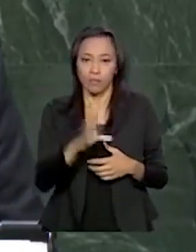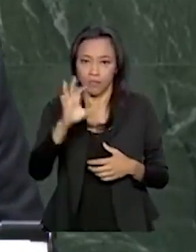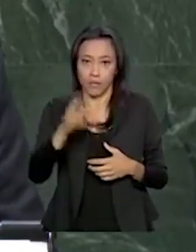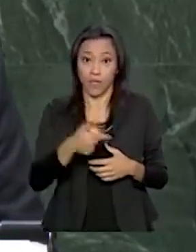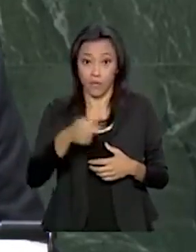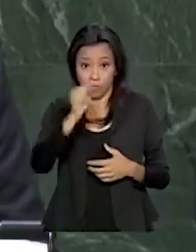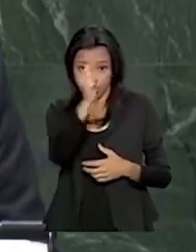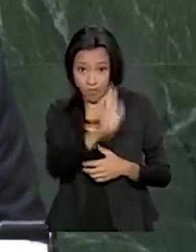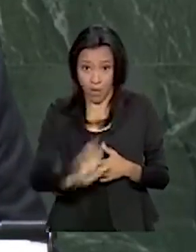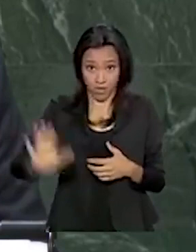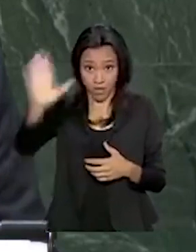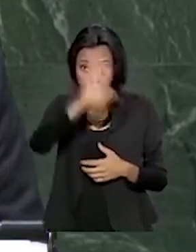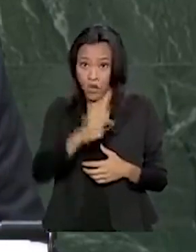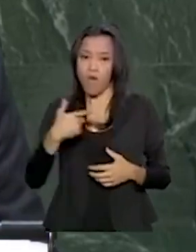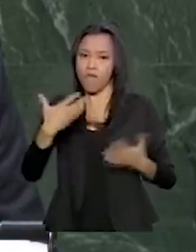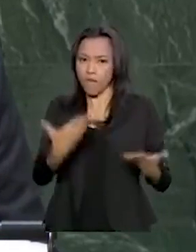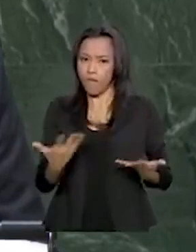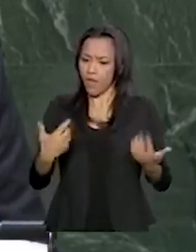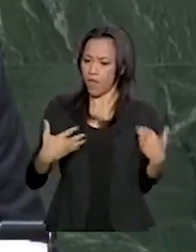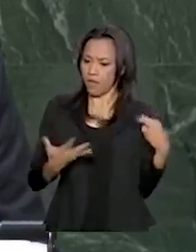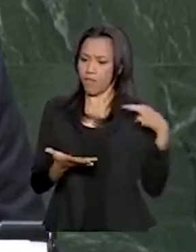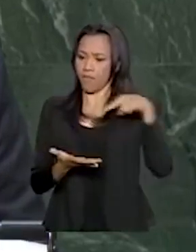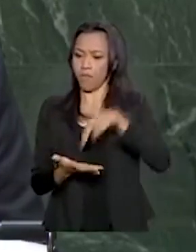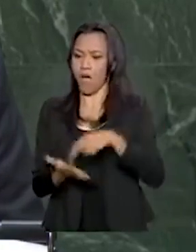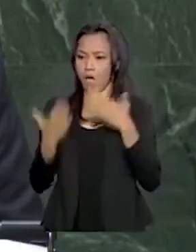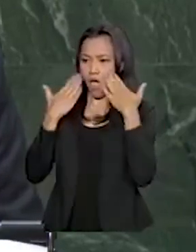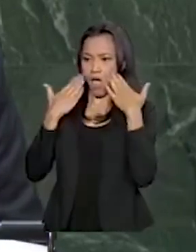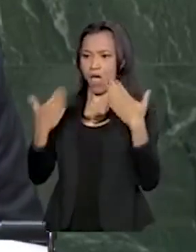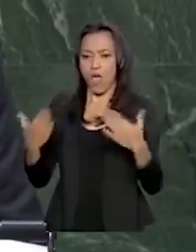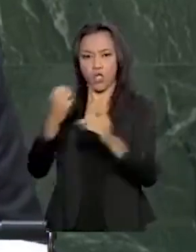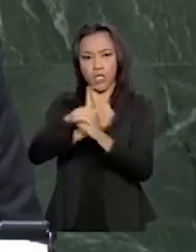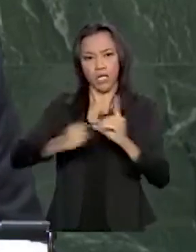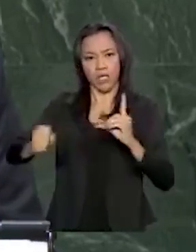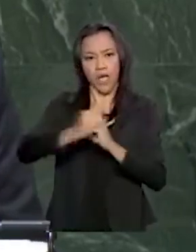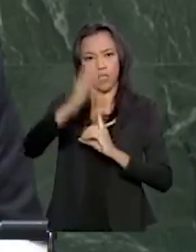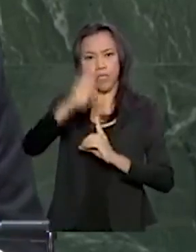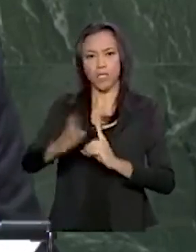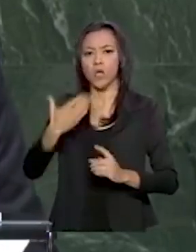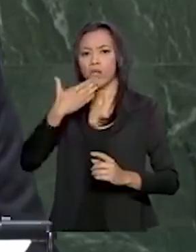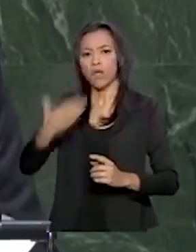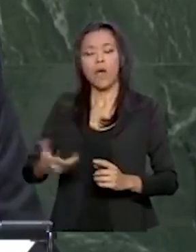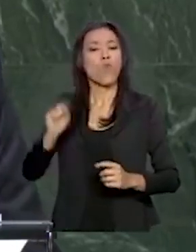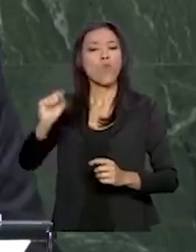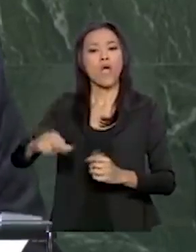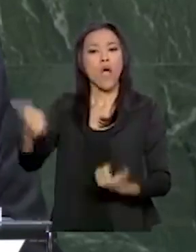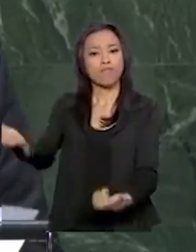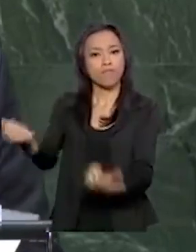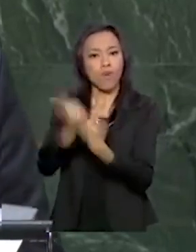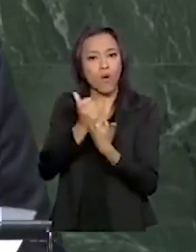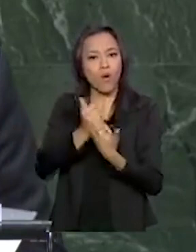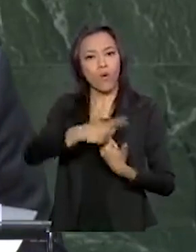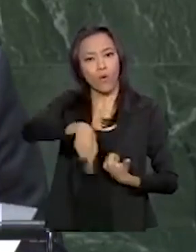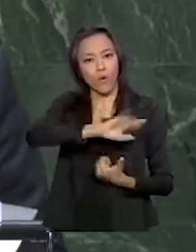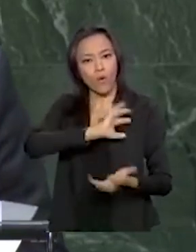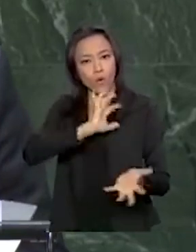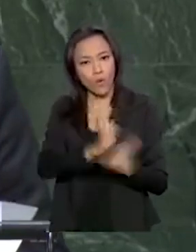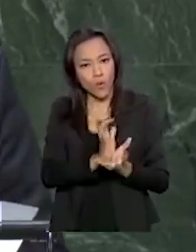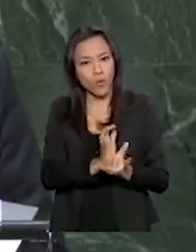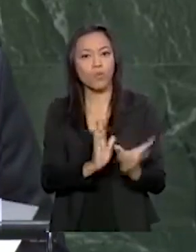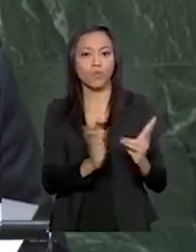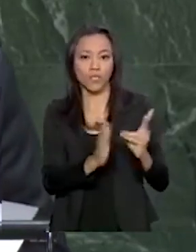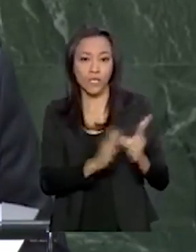vem respeitosamente, perante a sociedade brasileira, endossar apoio total e restrito à indígena, Isani